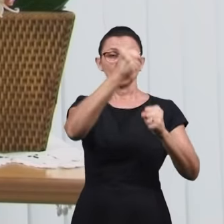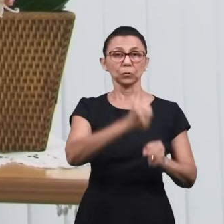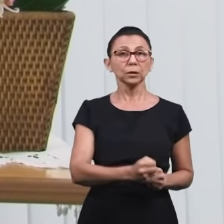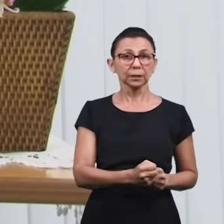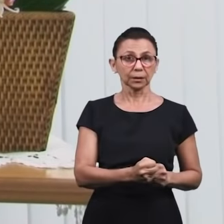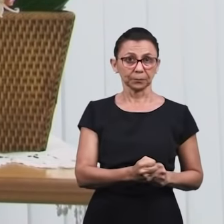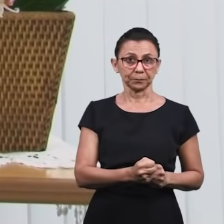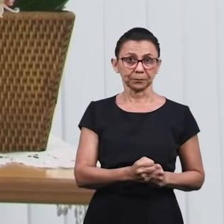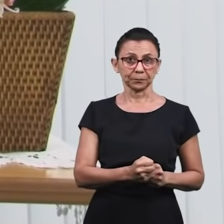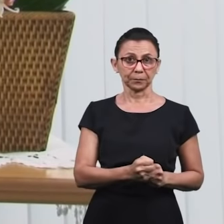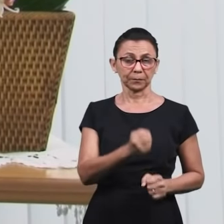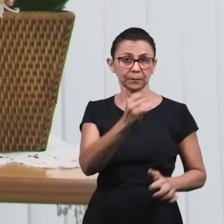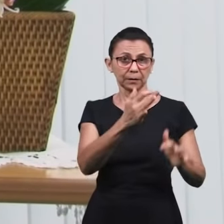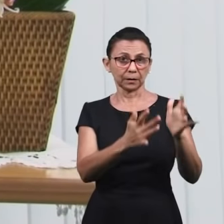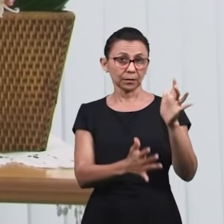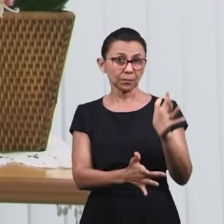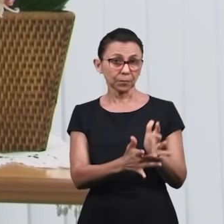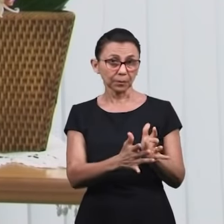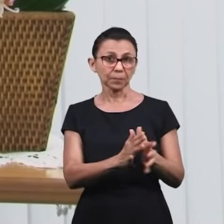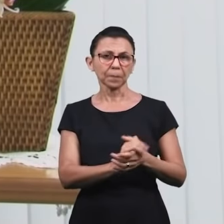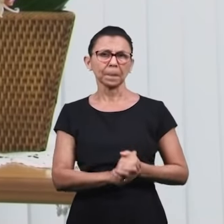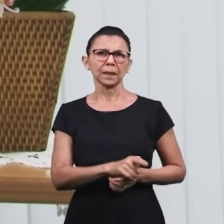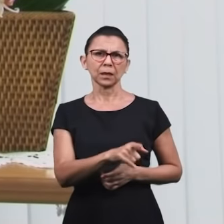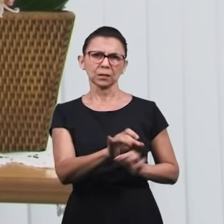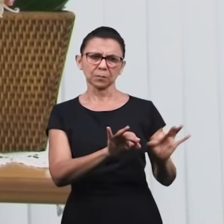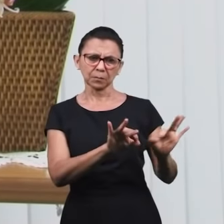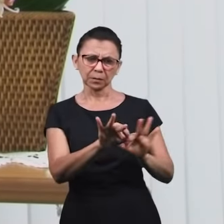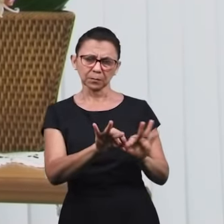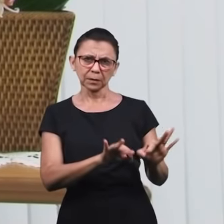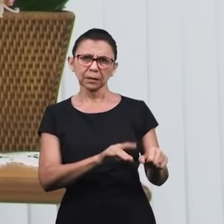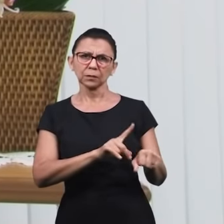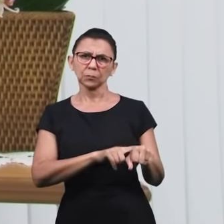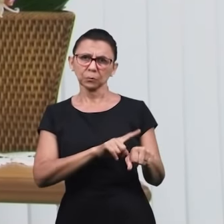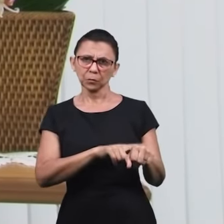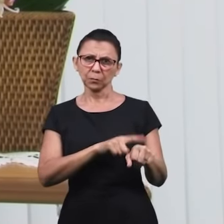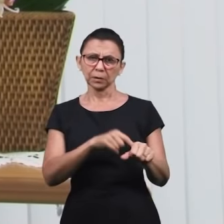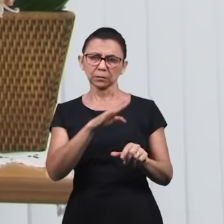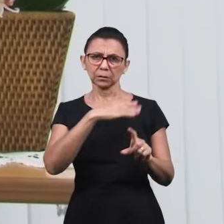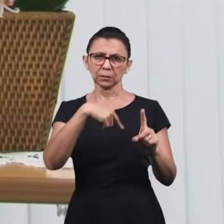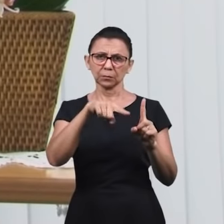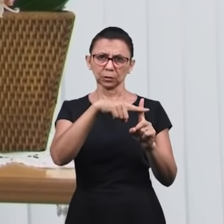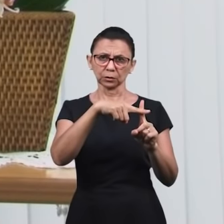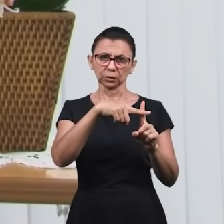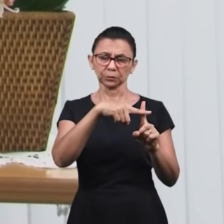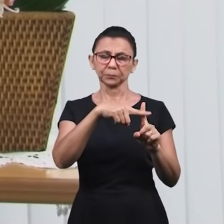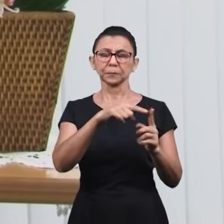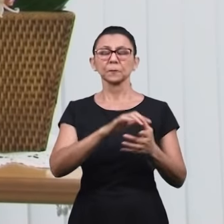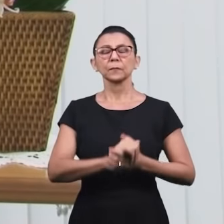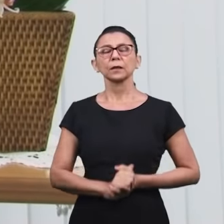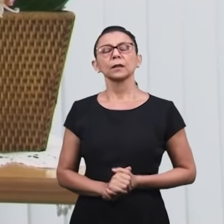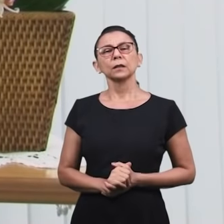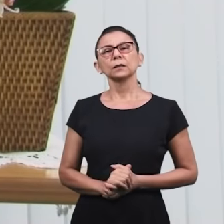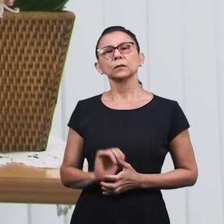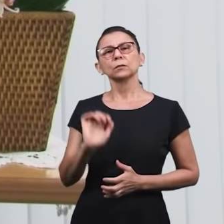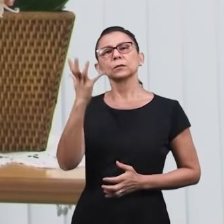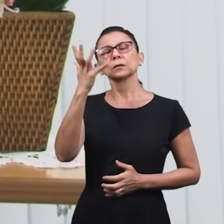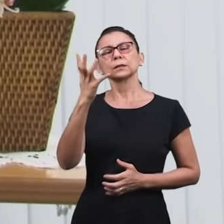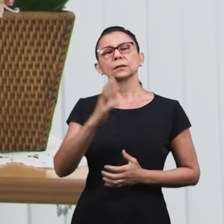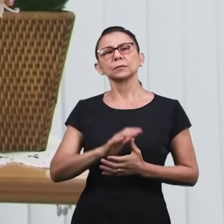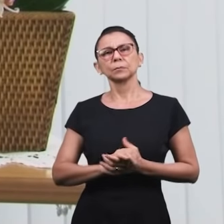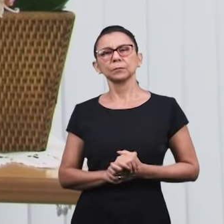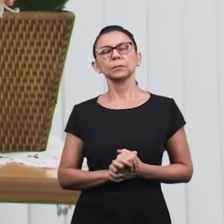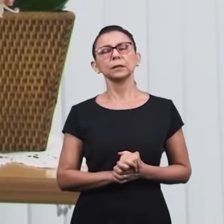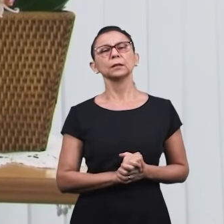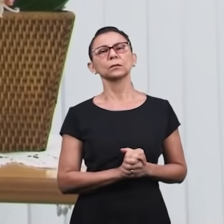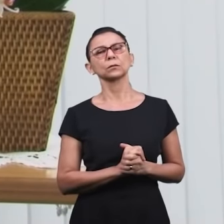estivessem já preparados para aquele momento. Mas a palavra nos fala de alguns acontecimentos e nós queremos destacar um